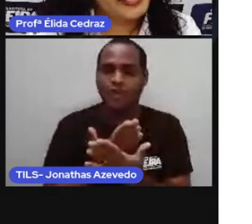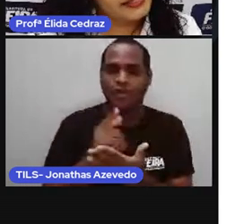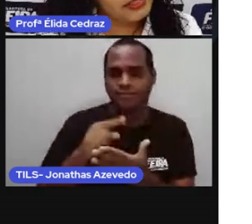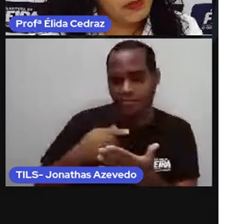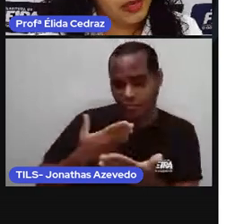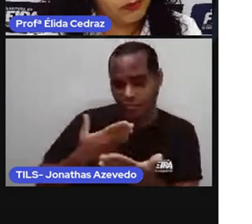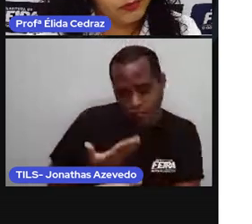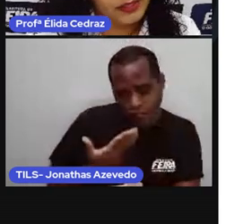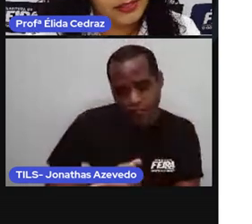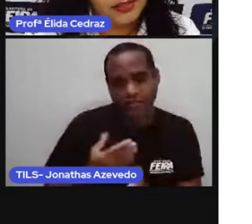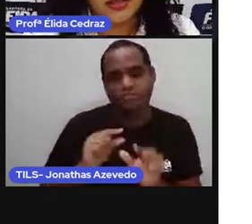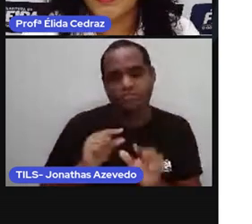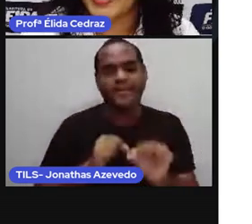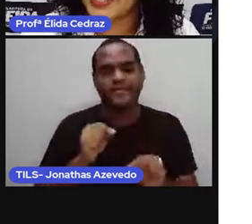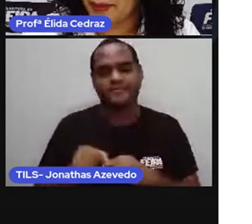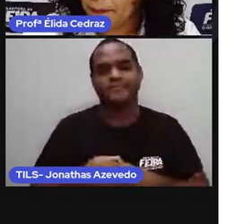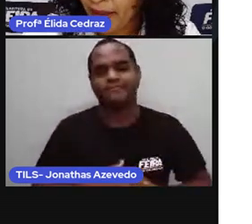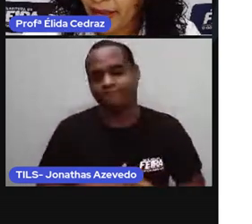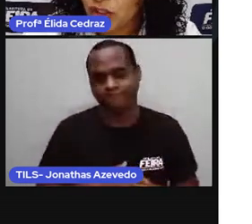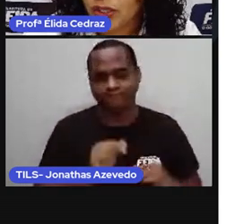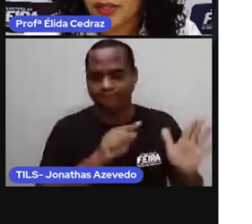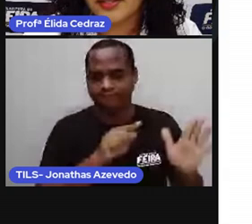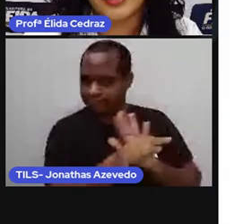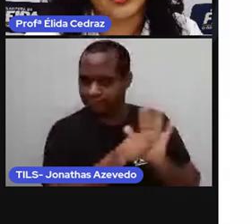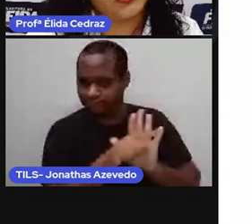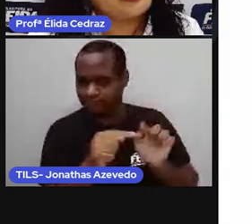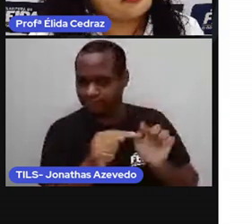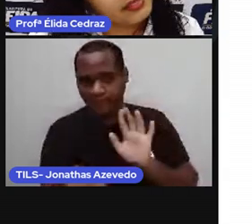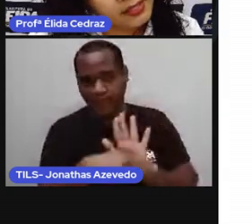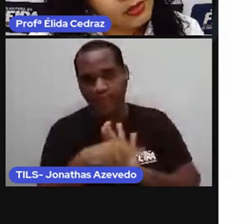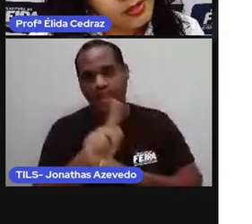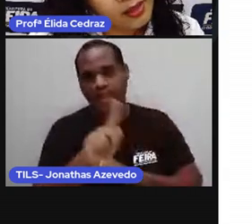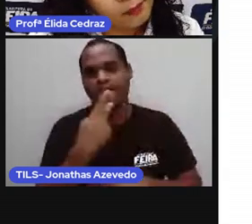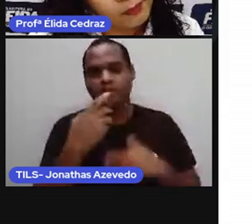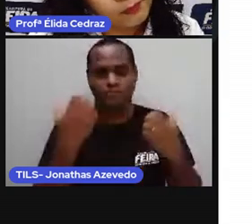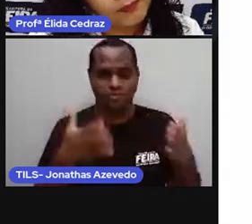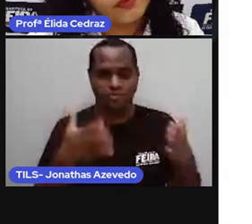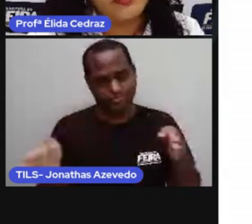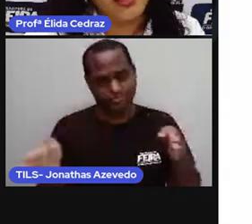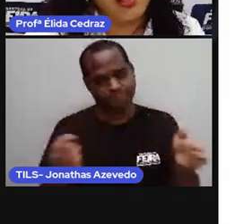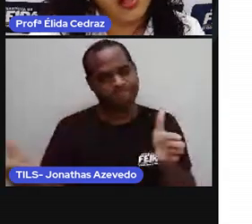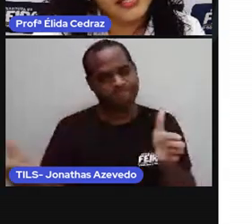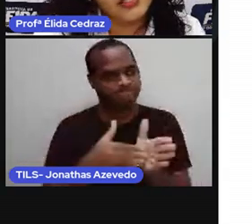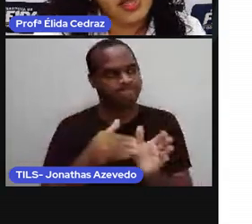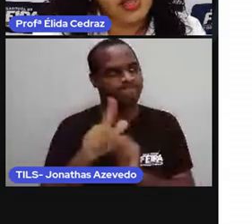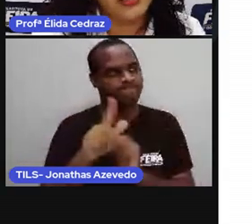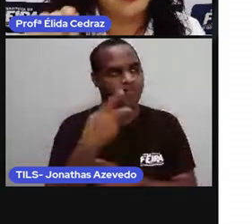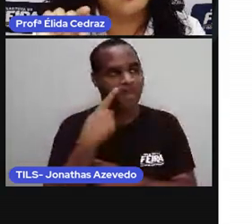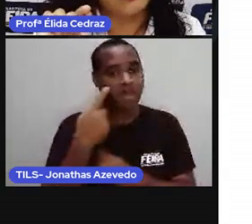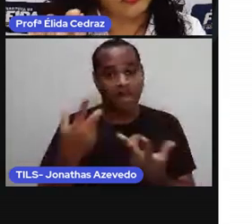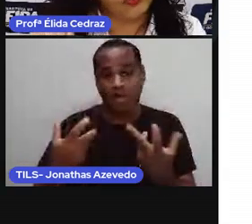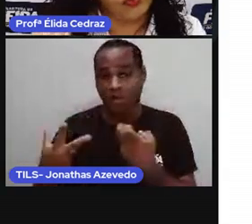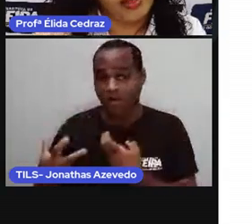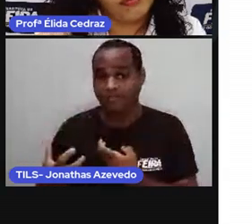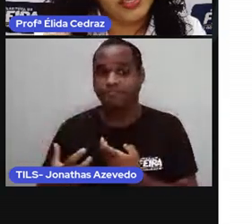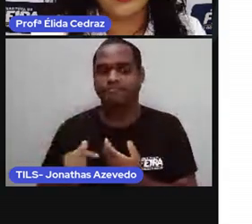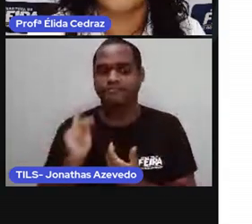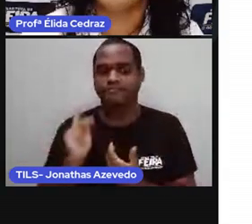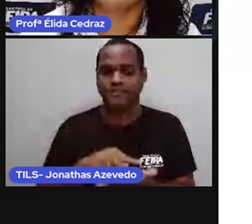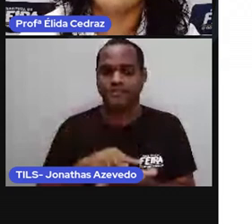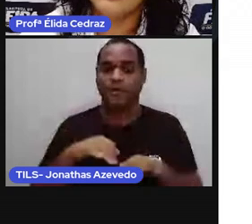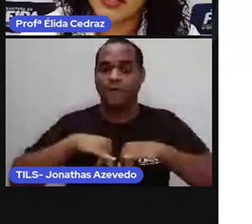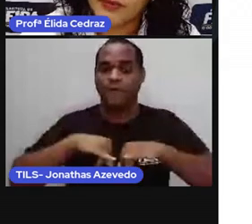Essas perguntas fazem parte da sua linha do tempo. Olha só o